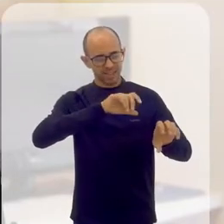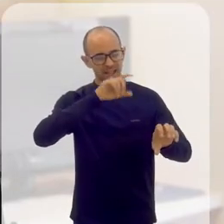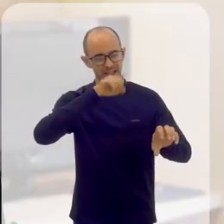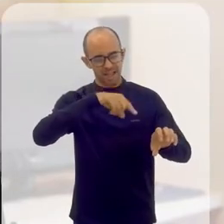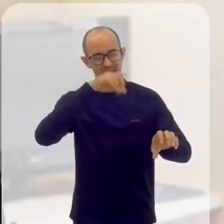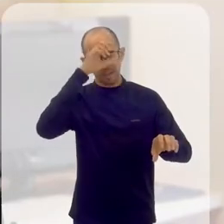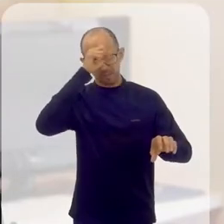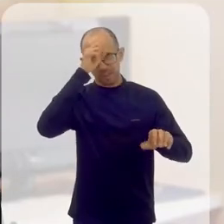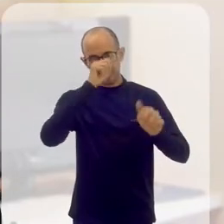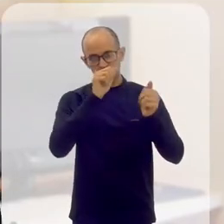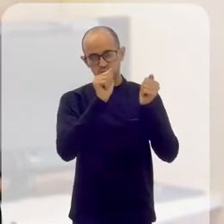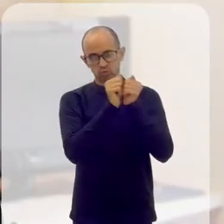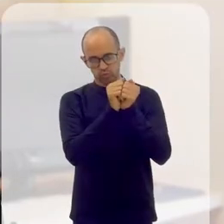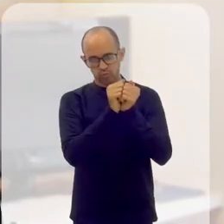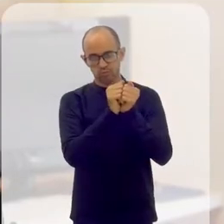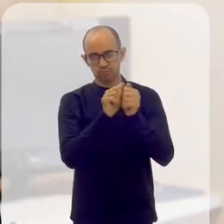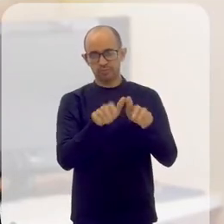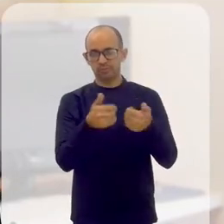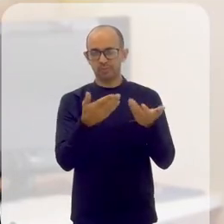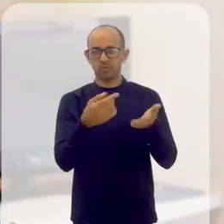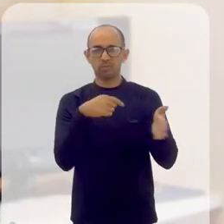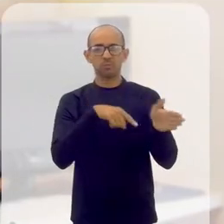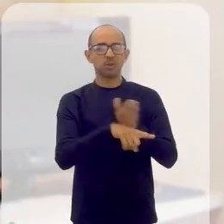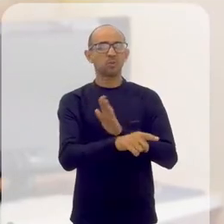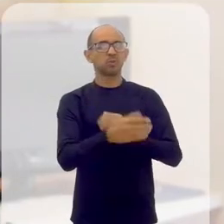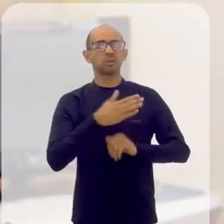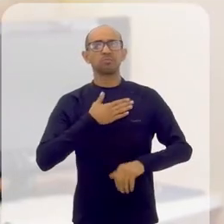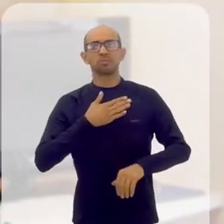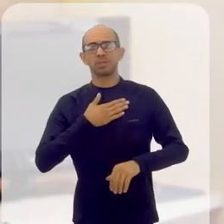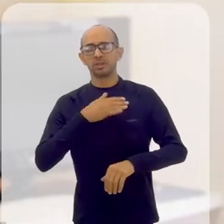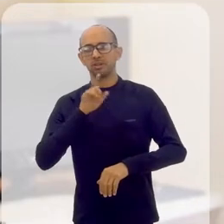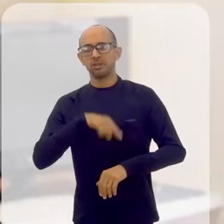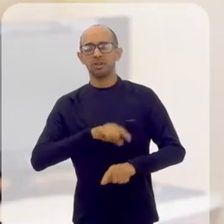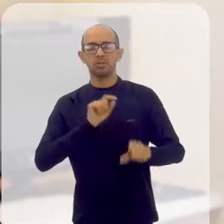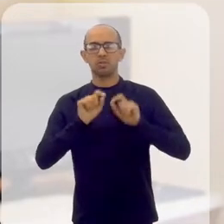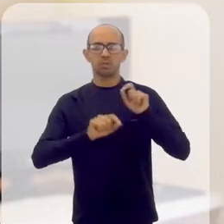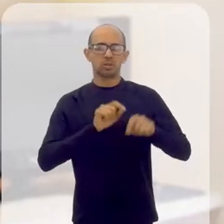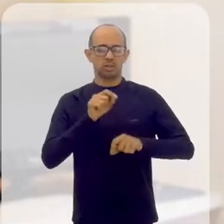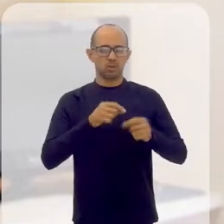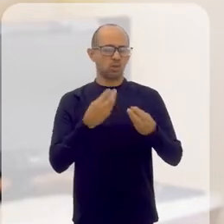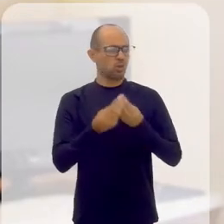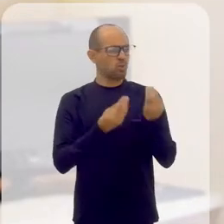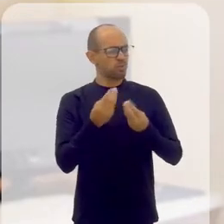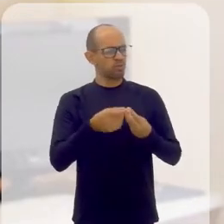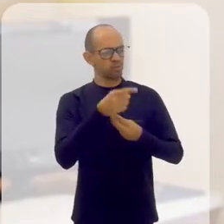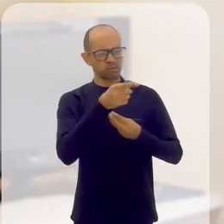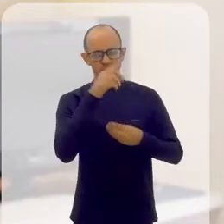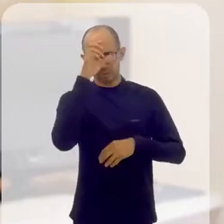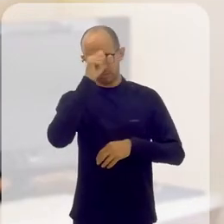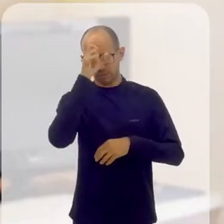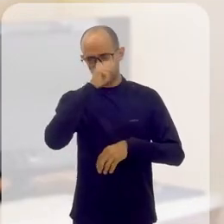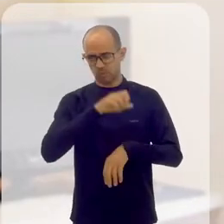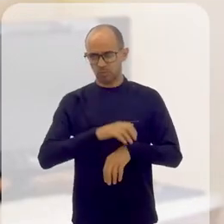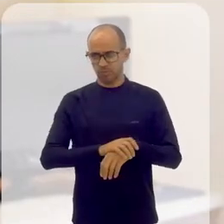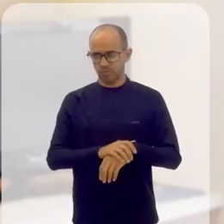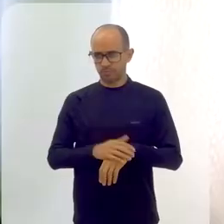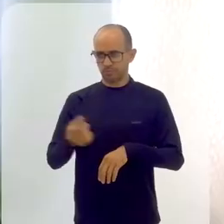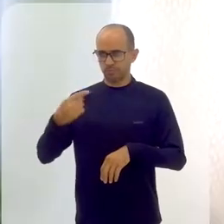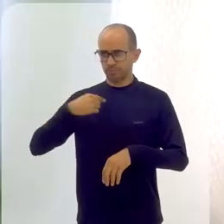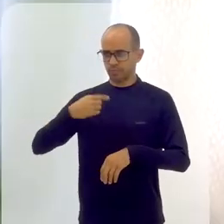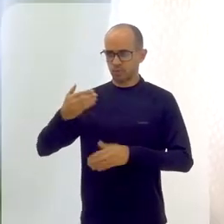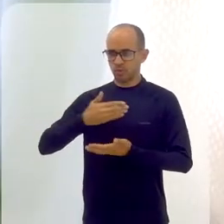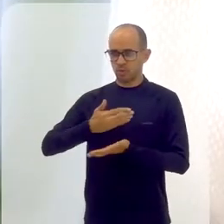e sim aprender junto. E a pergunta que eu te faço é, como você aprendeu isso? É,